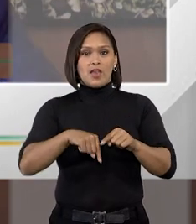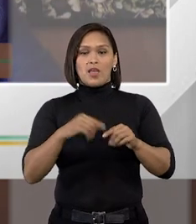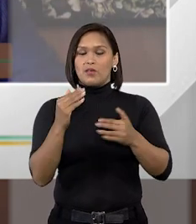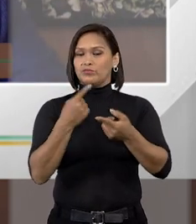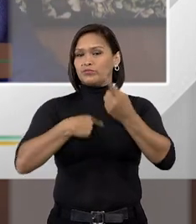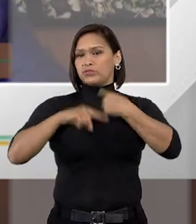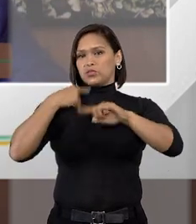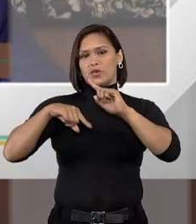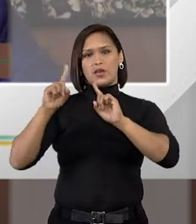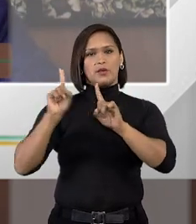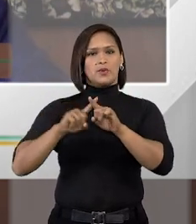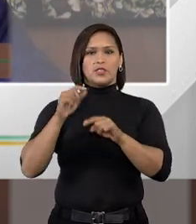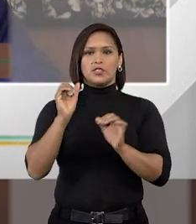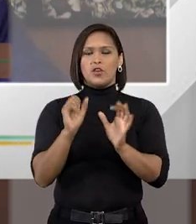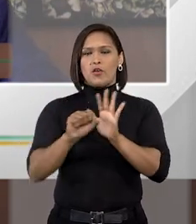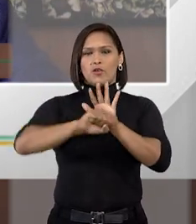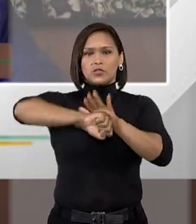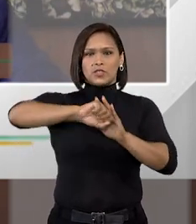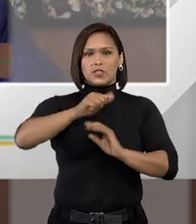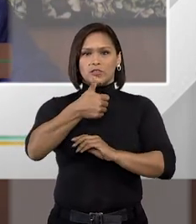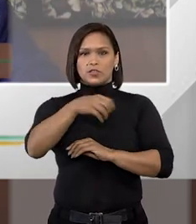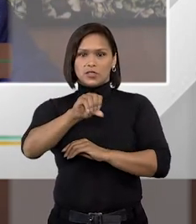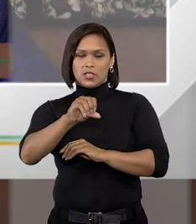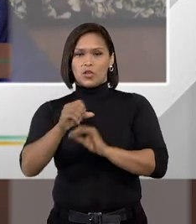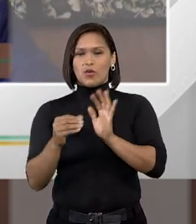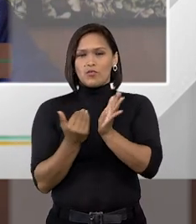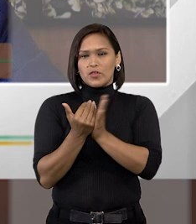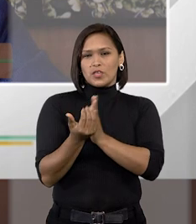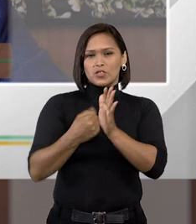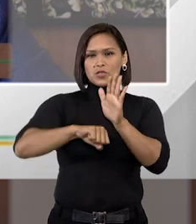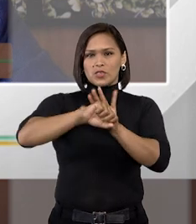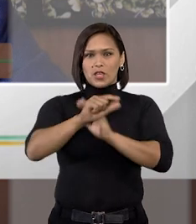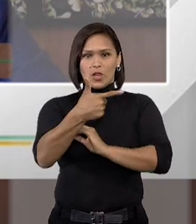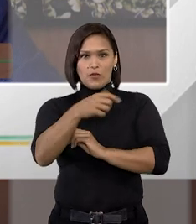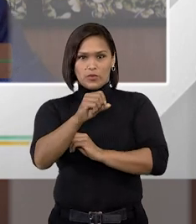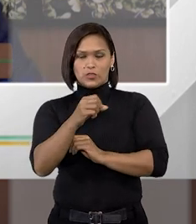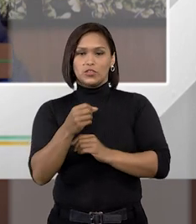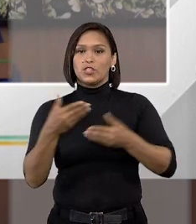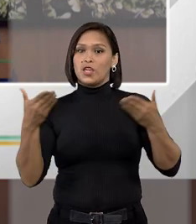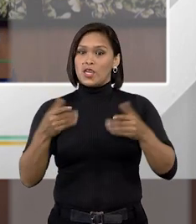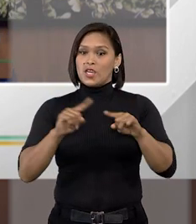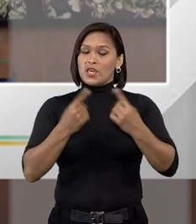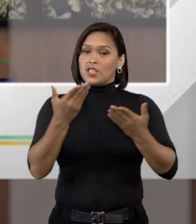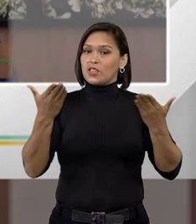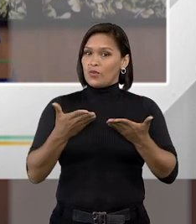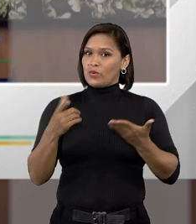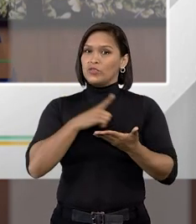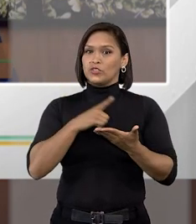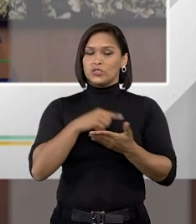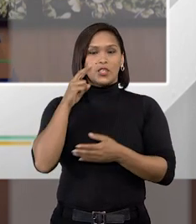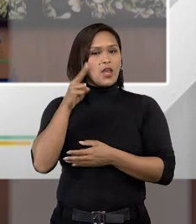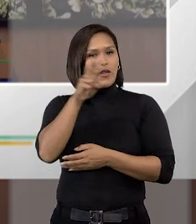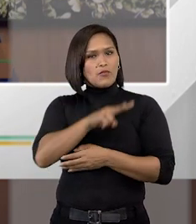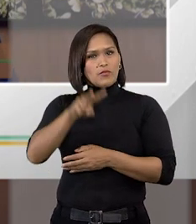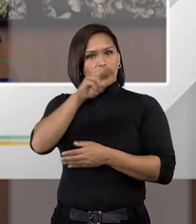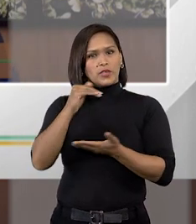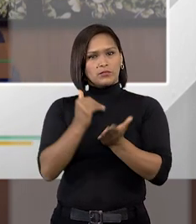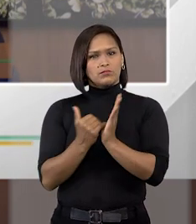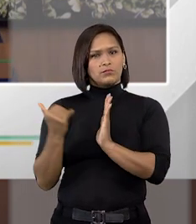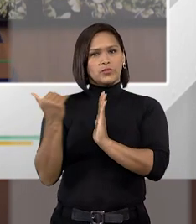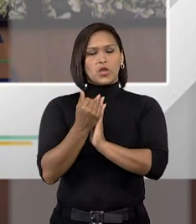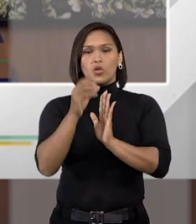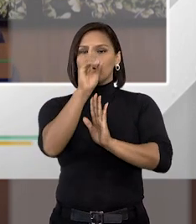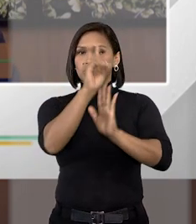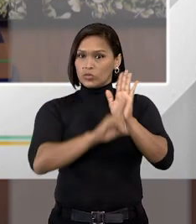ultrapassada no final do século XIX, começo do século XX já, então, isso hoje tem que ser visto acima de tudo como